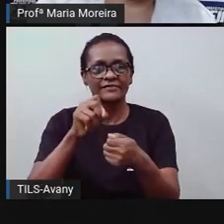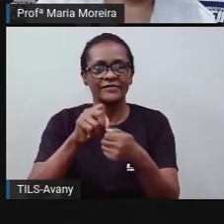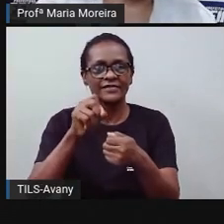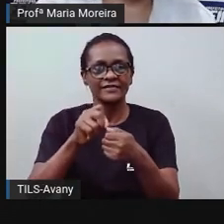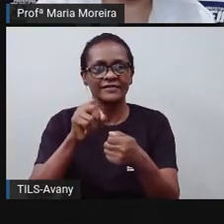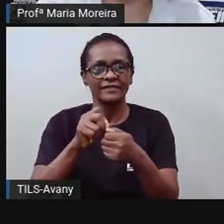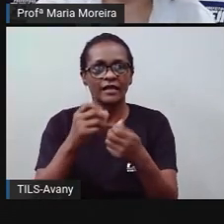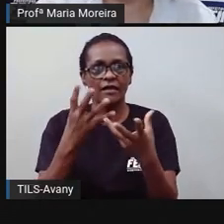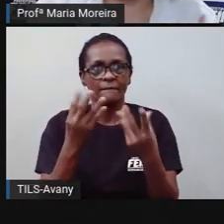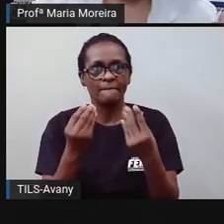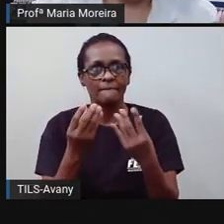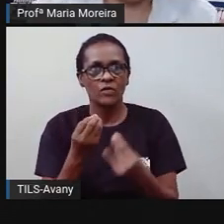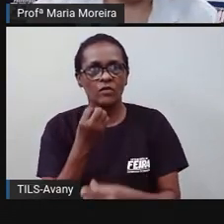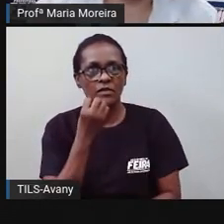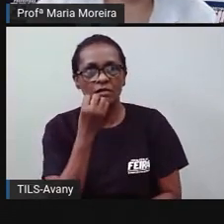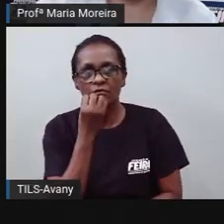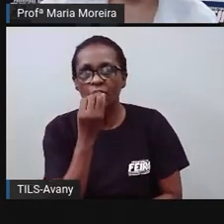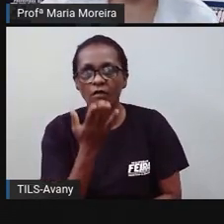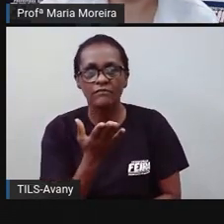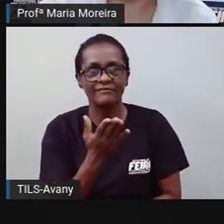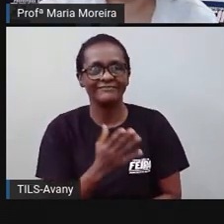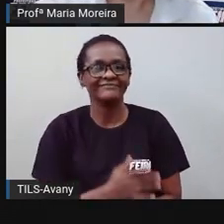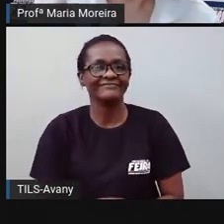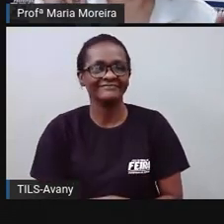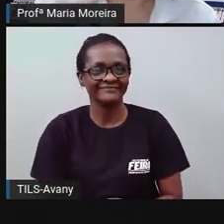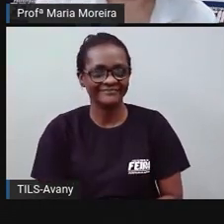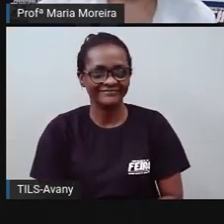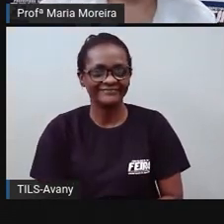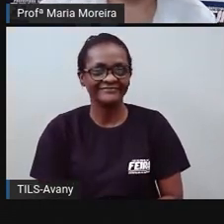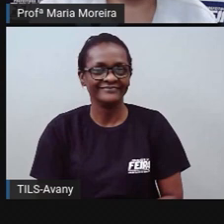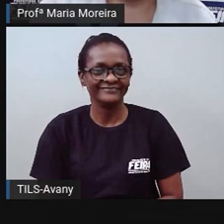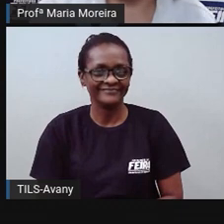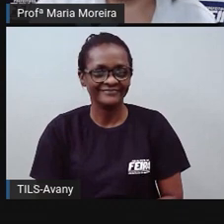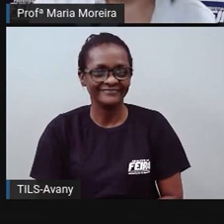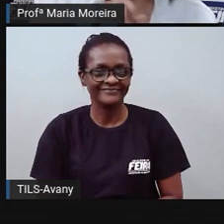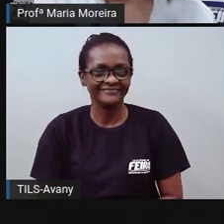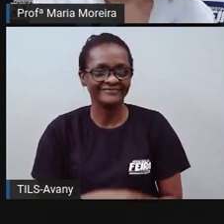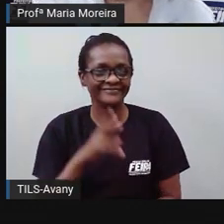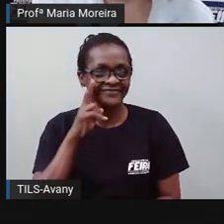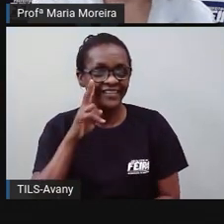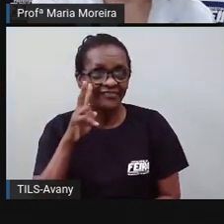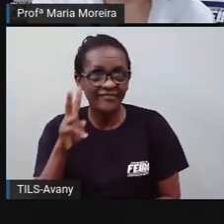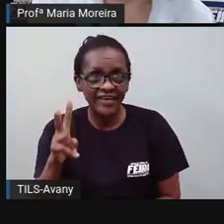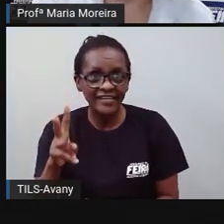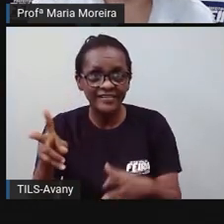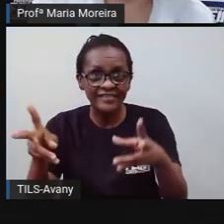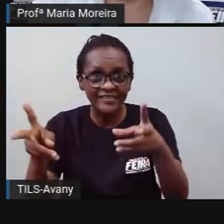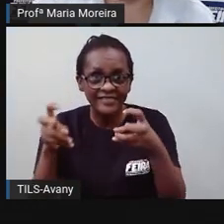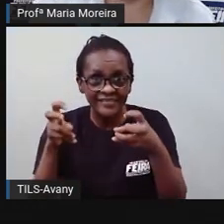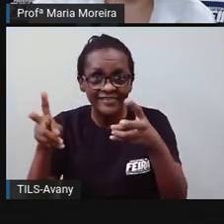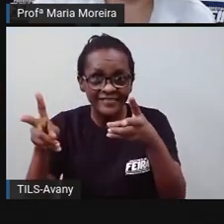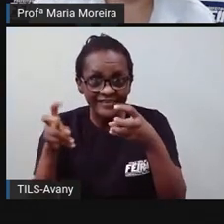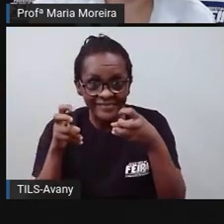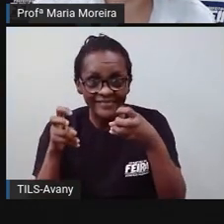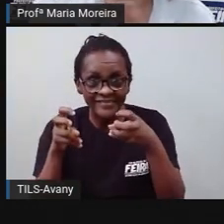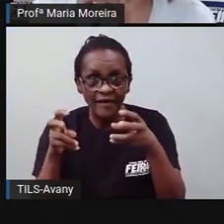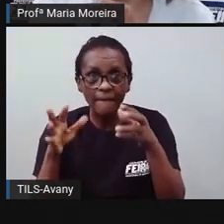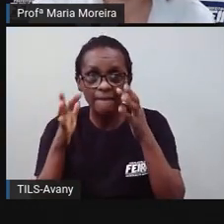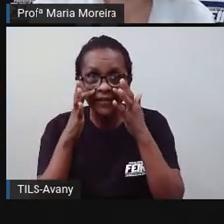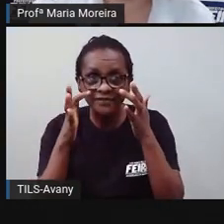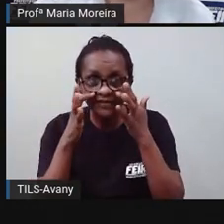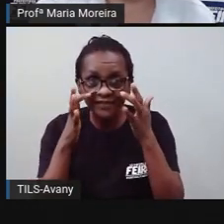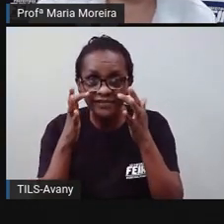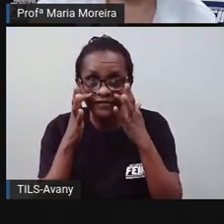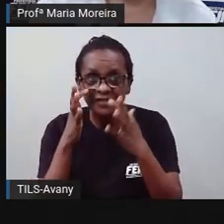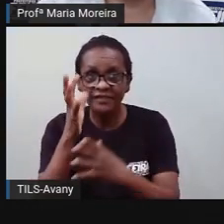usando e provando e vamos mostrar as nossas. Então, olha, acompanha lá, né, o Instagram da Seduc, que